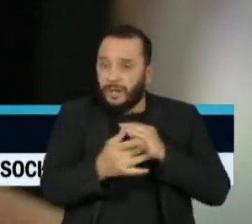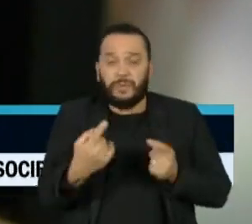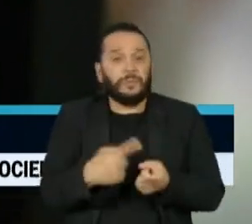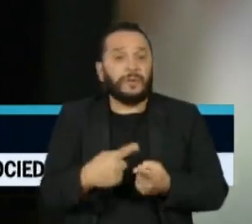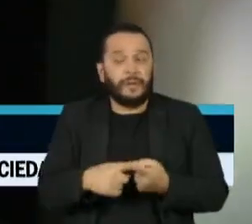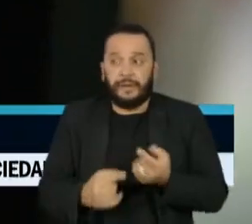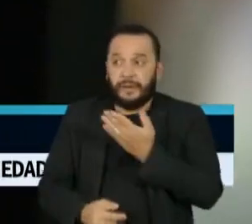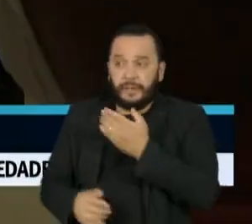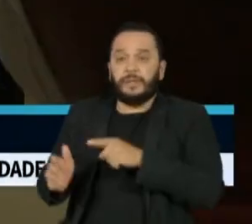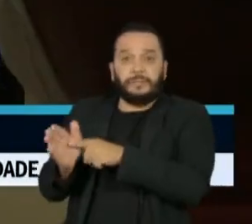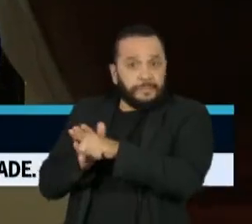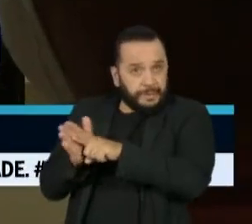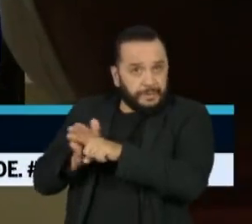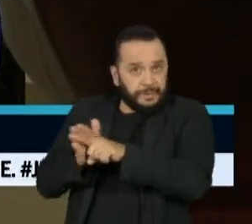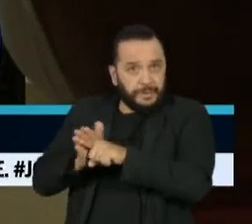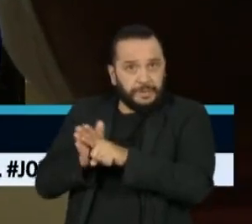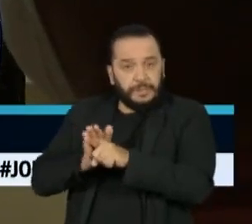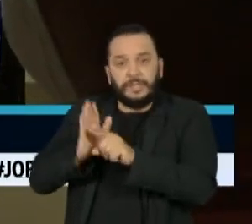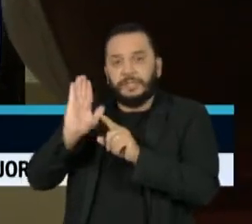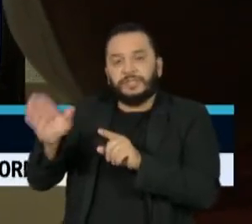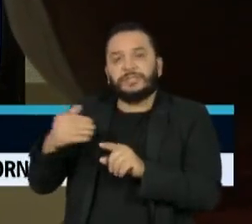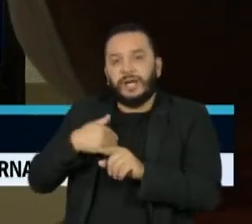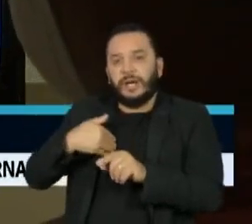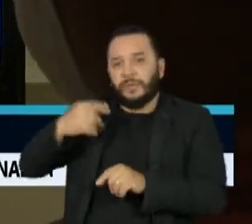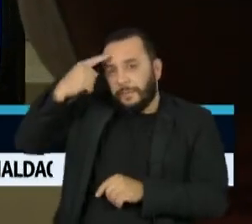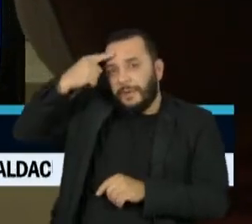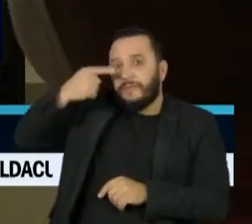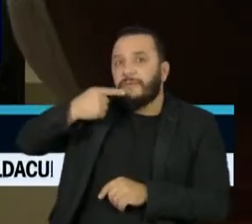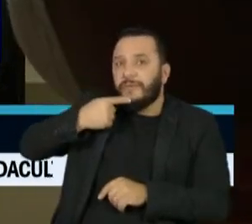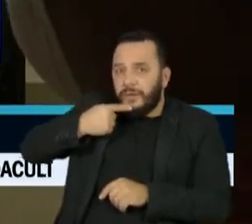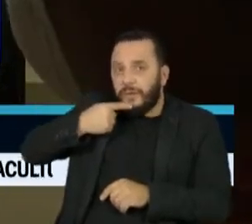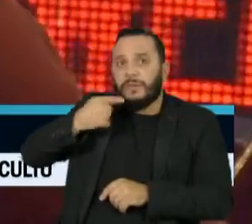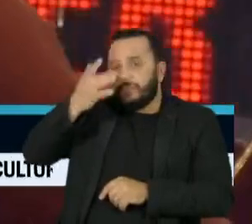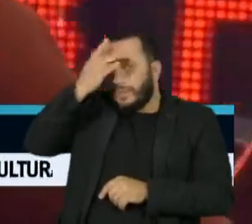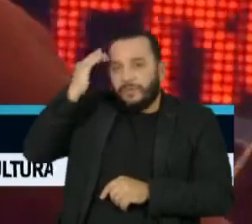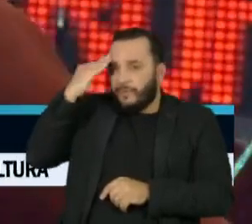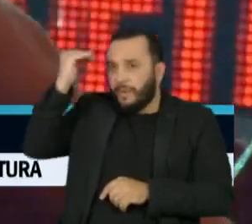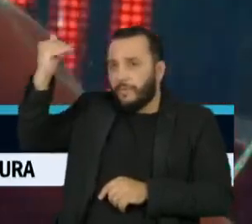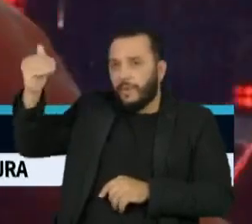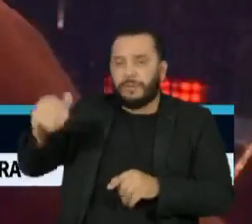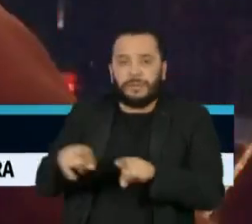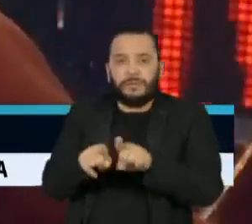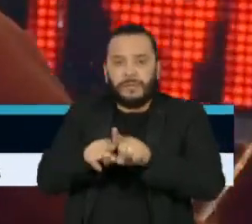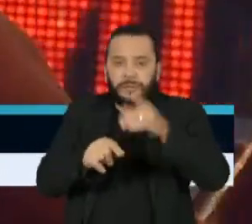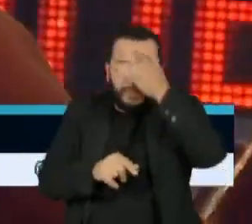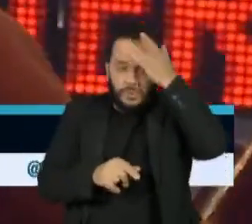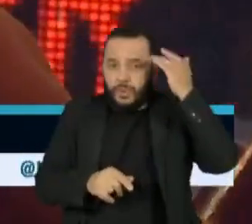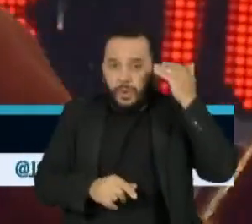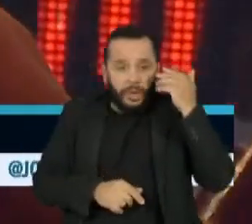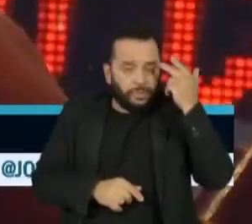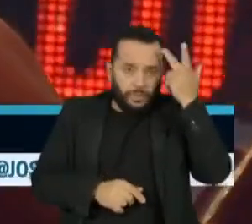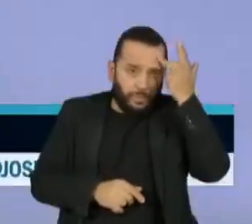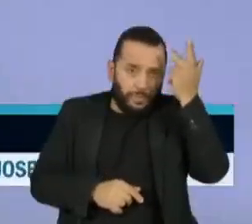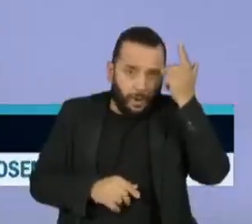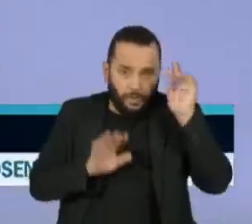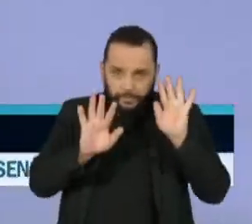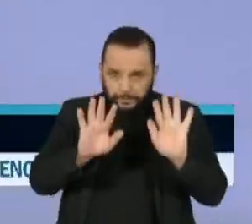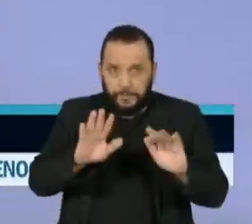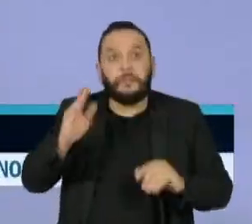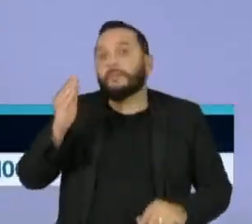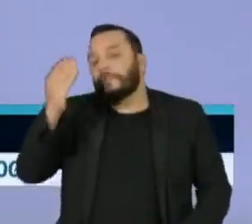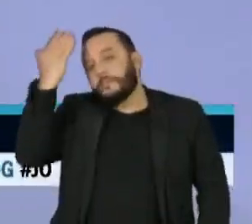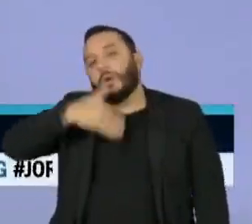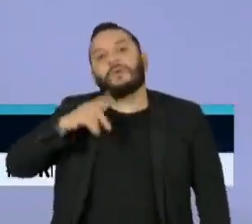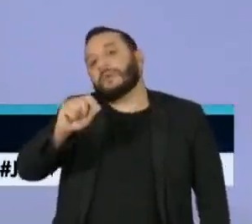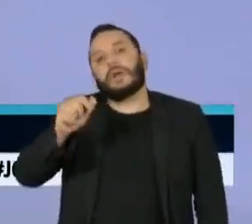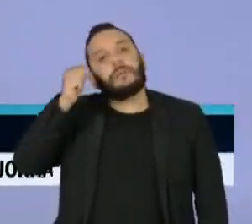pesquisa feita em publicações nos perfis de celebridades e de pessoas comuns. A constatação é que mulheres negras são as